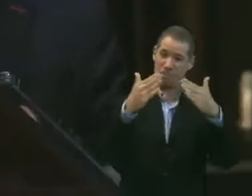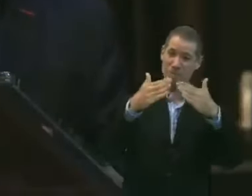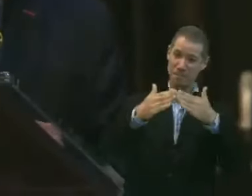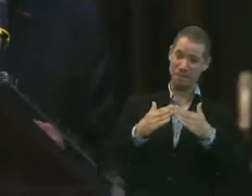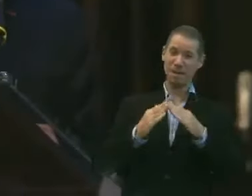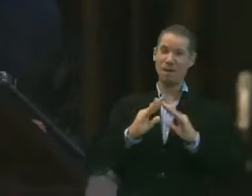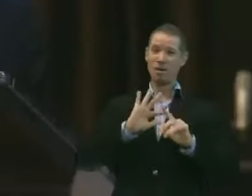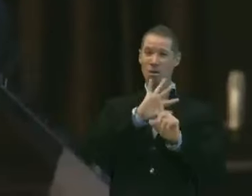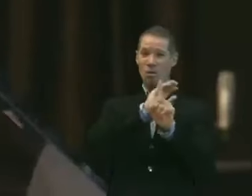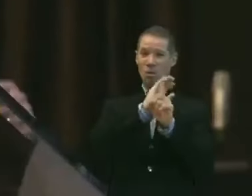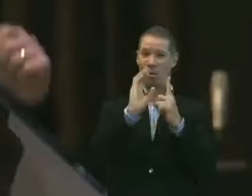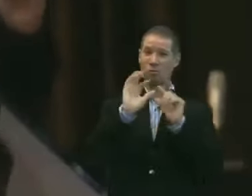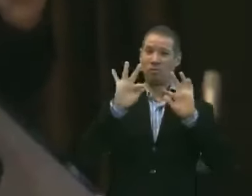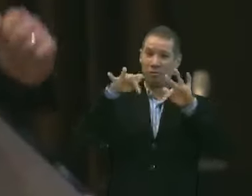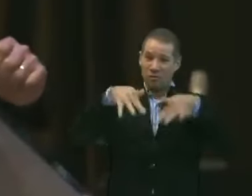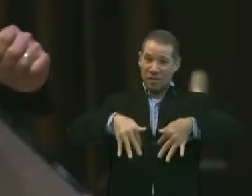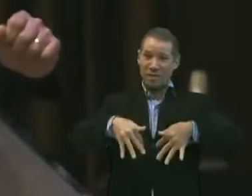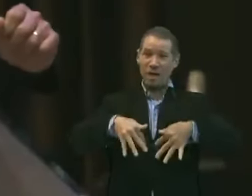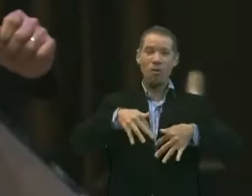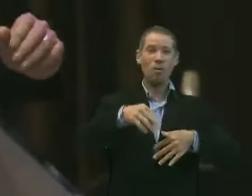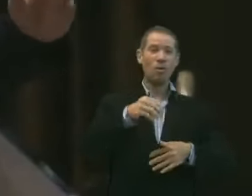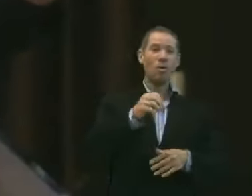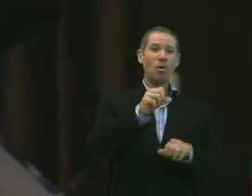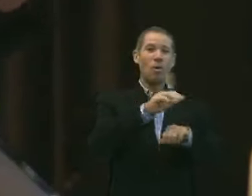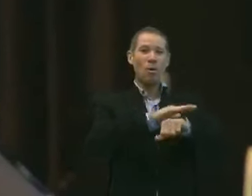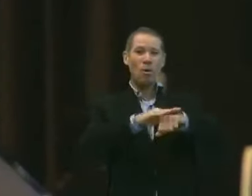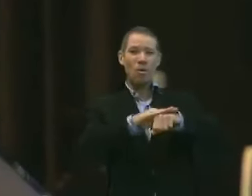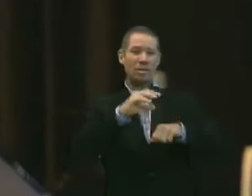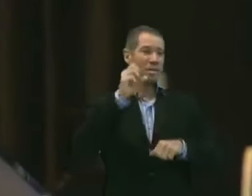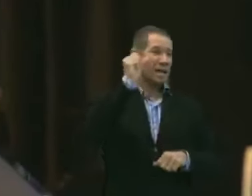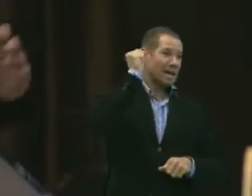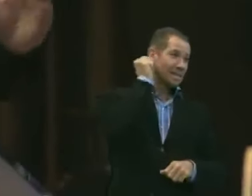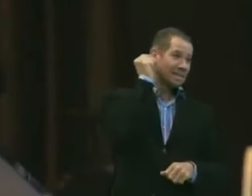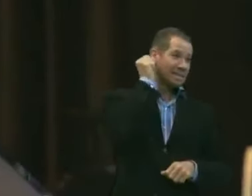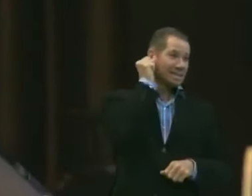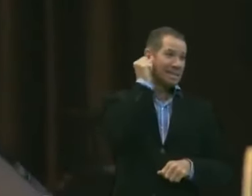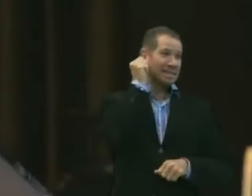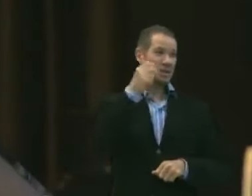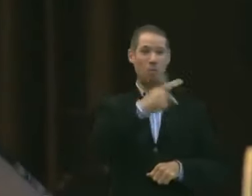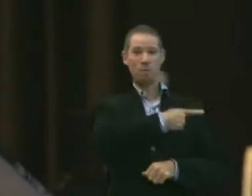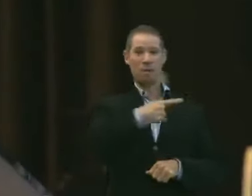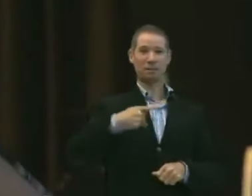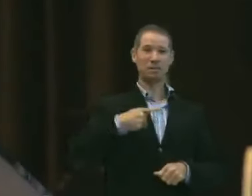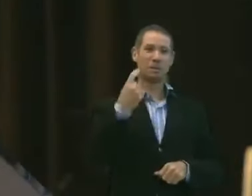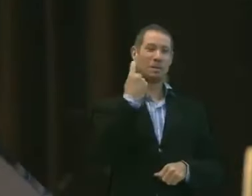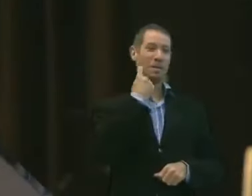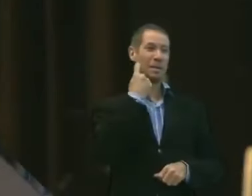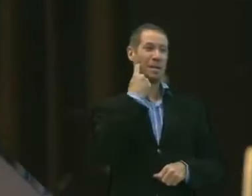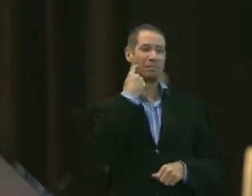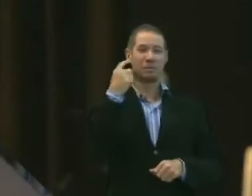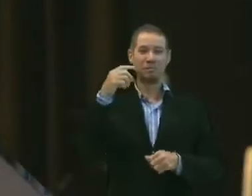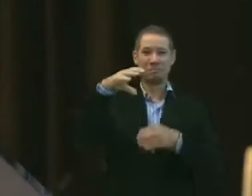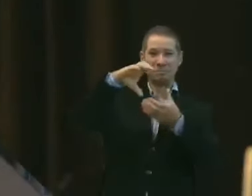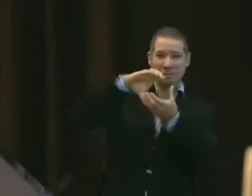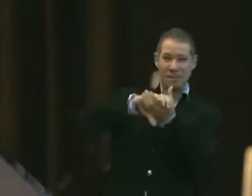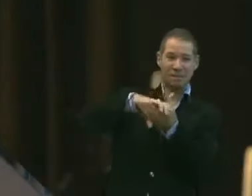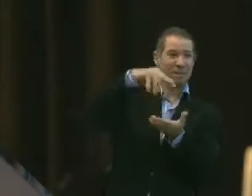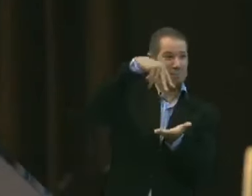para no final desse culto você falar com a Sandra, que está ali. Ou o pastor Cleberson também. Eu vou pedir para esse casal aí ficar de pé.